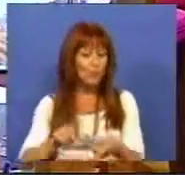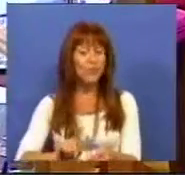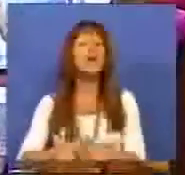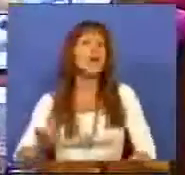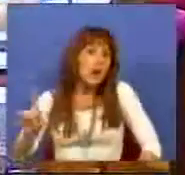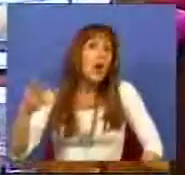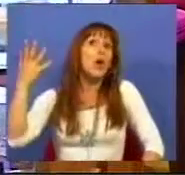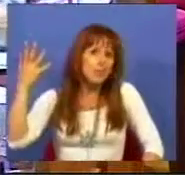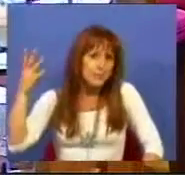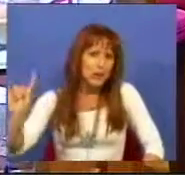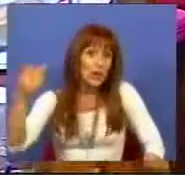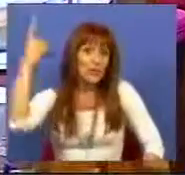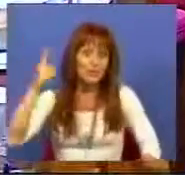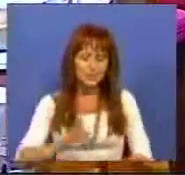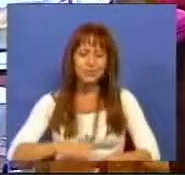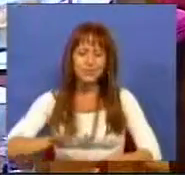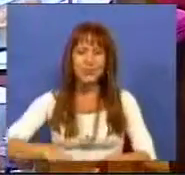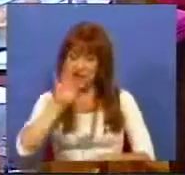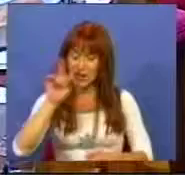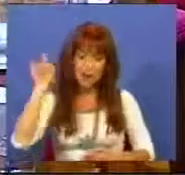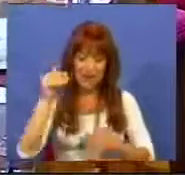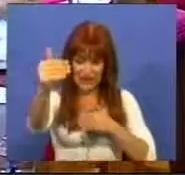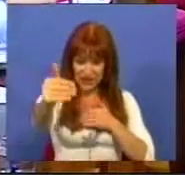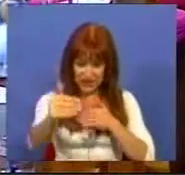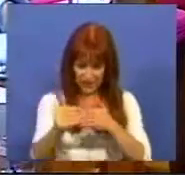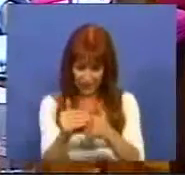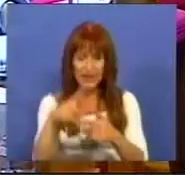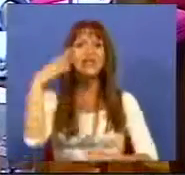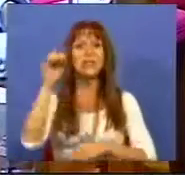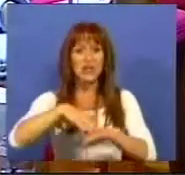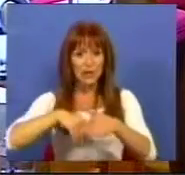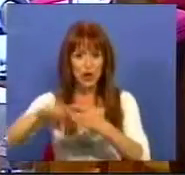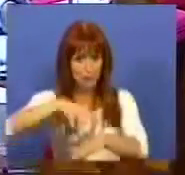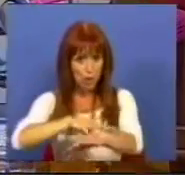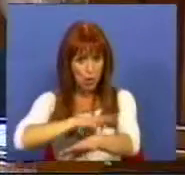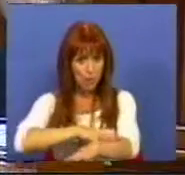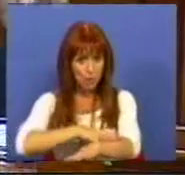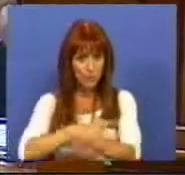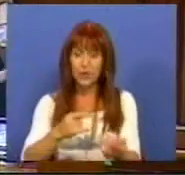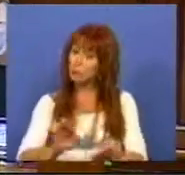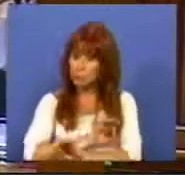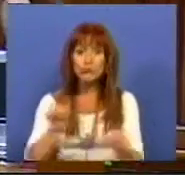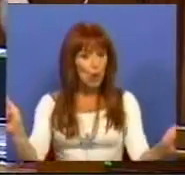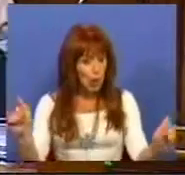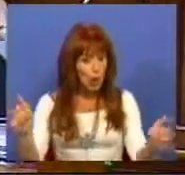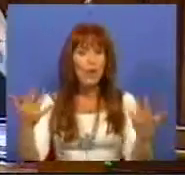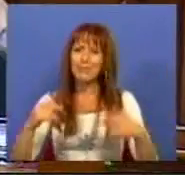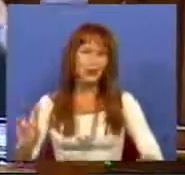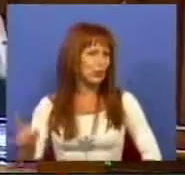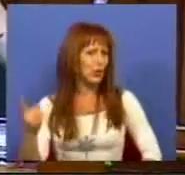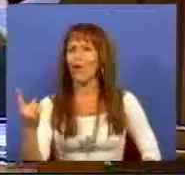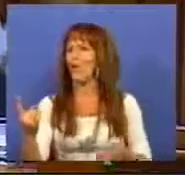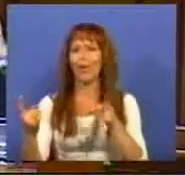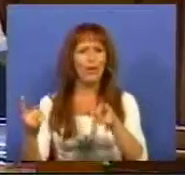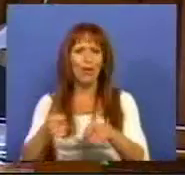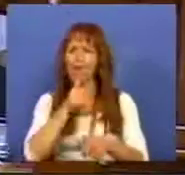fosse, antes fosse, porque se fosse encurtar prazos, simplificação administrativa estava correto, mas não foi